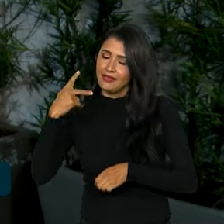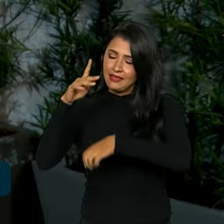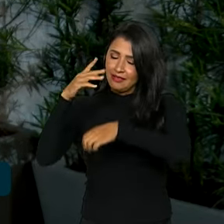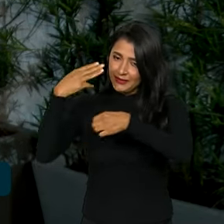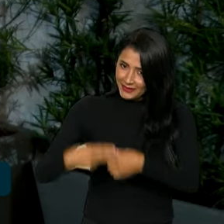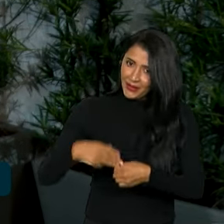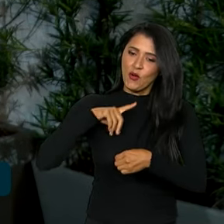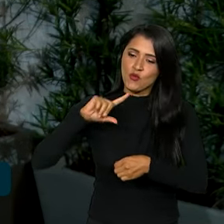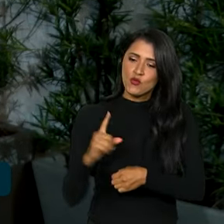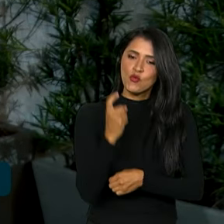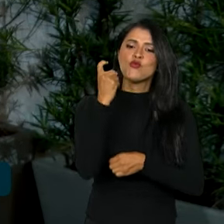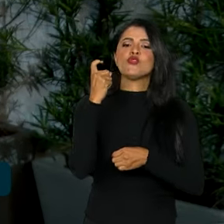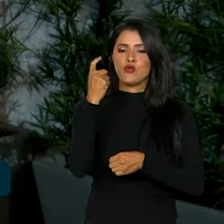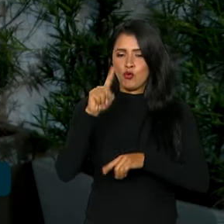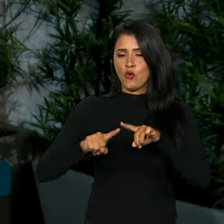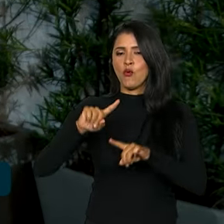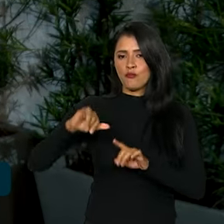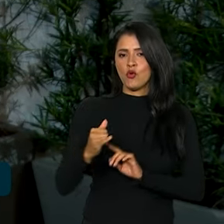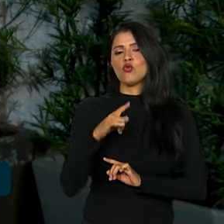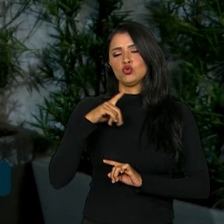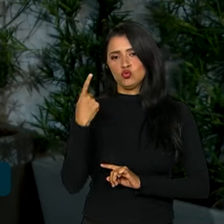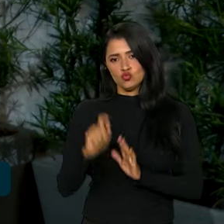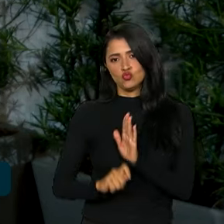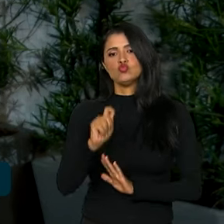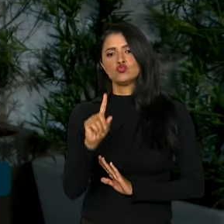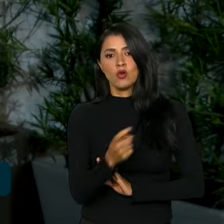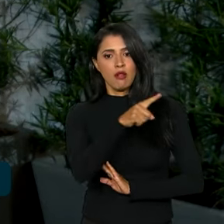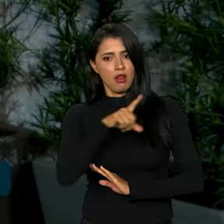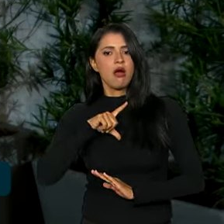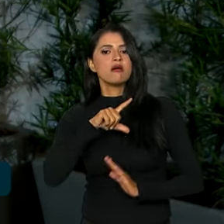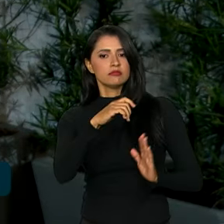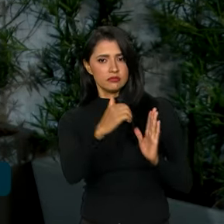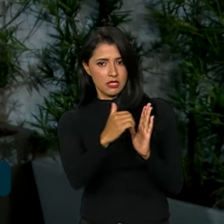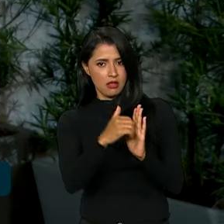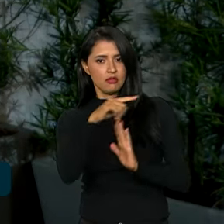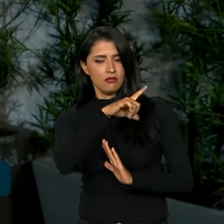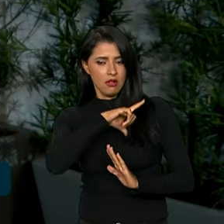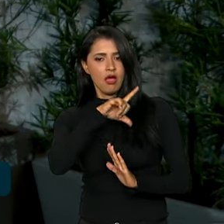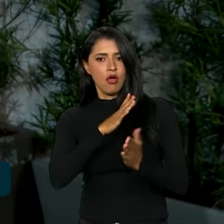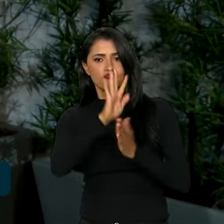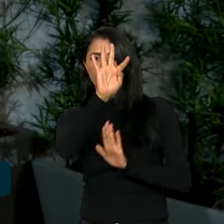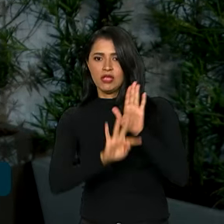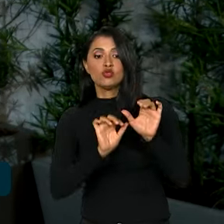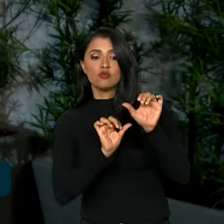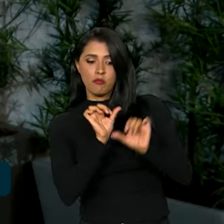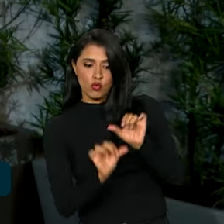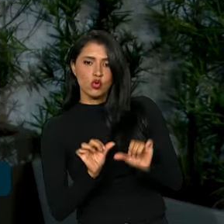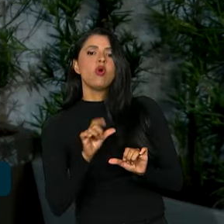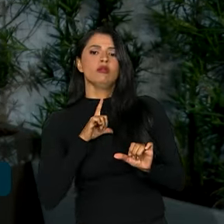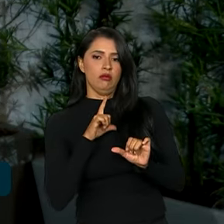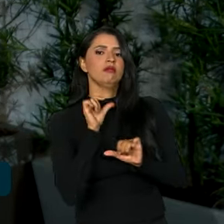imposto, imposto sobre bens e serviços. Aí sim, lá no Senado Federal, a tramitação, por lá, o texto foi alterado. Houve